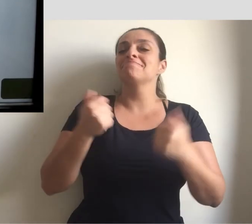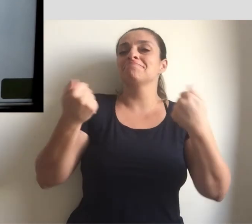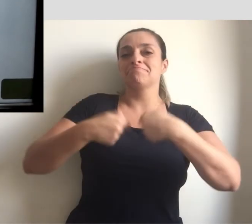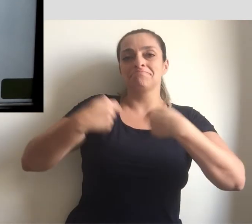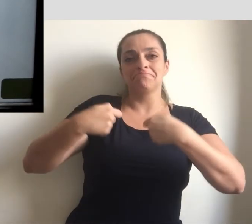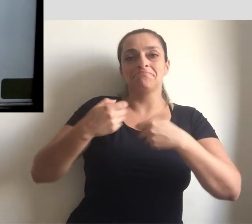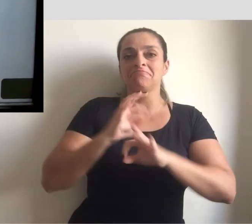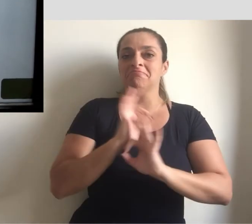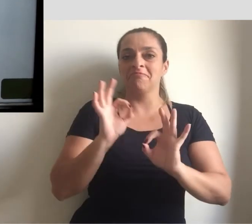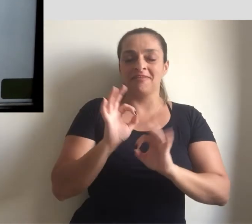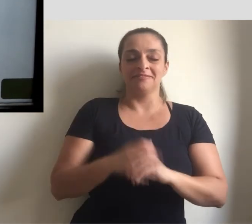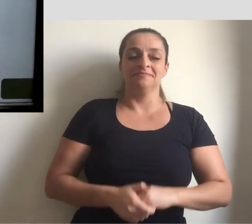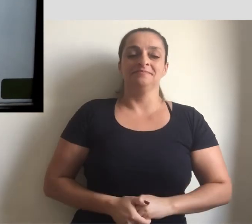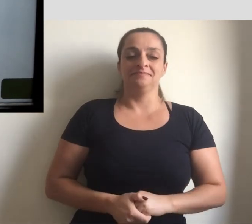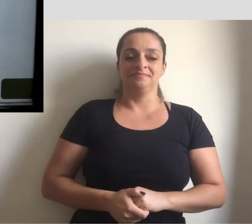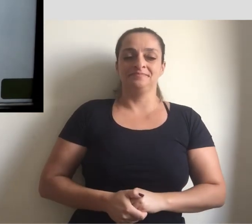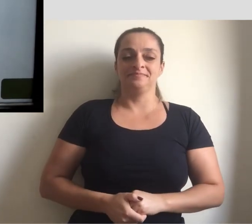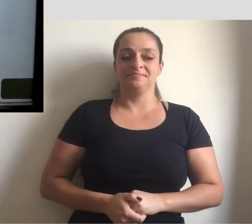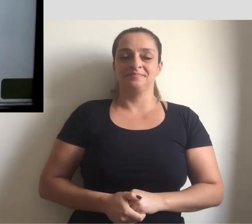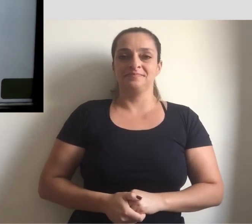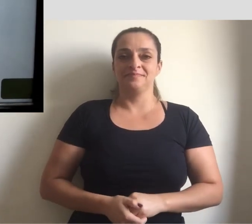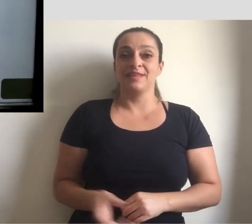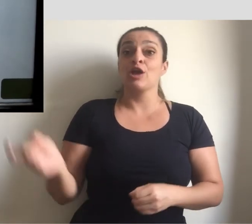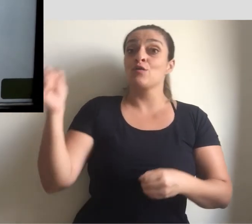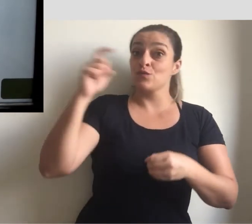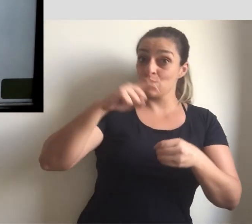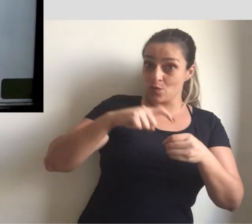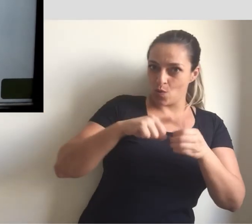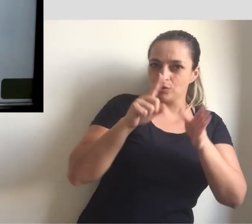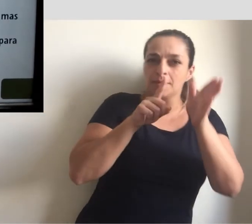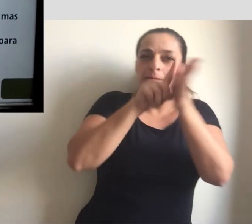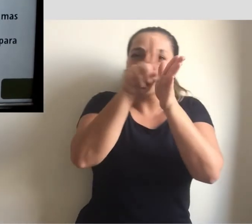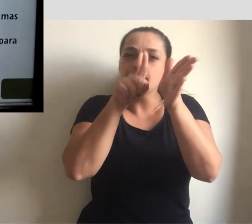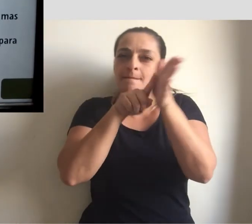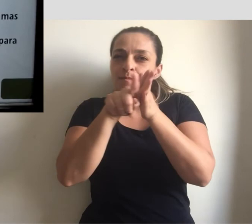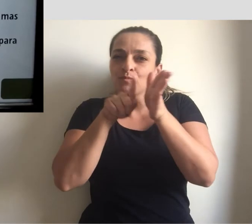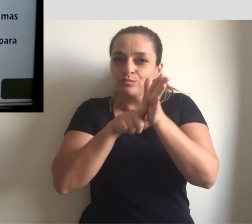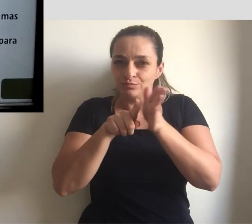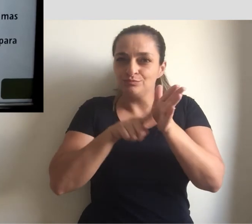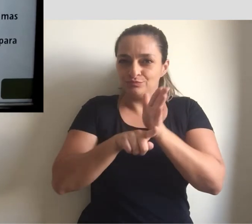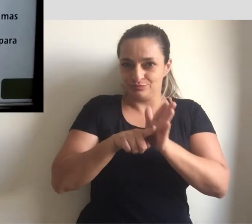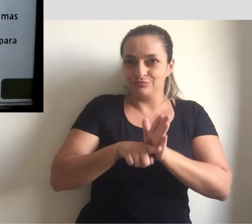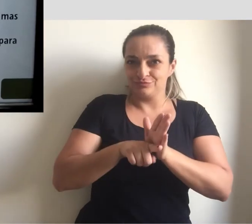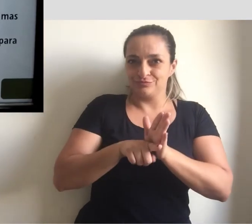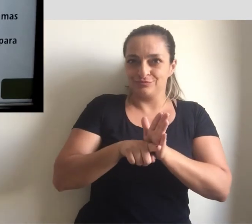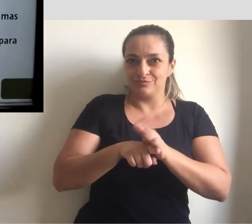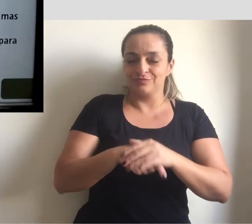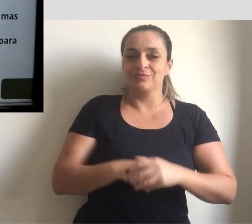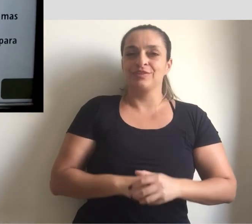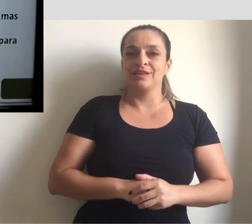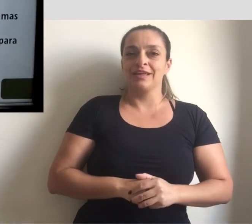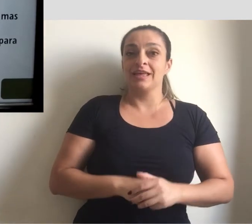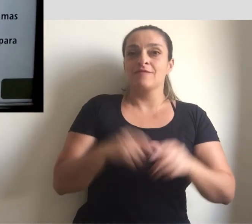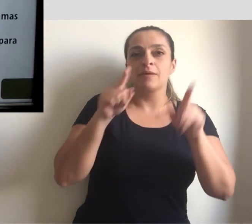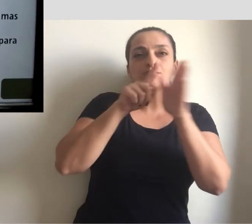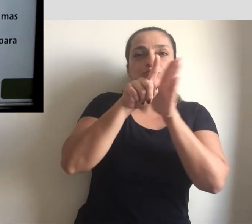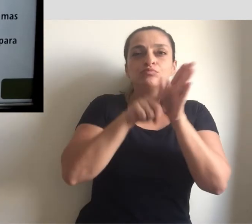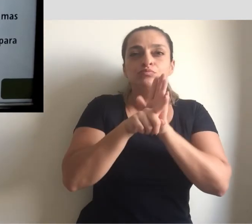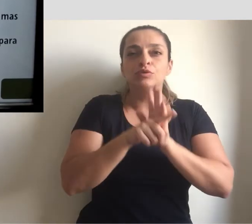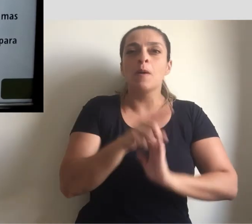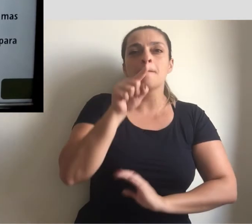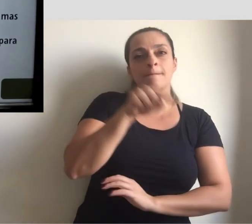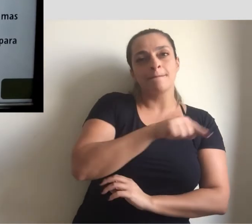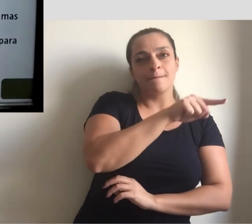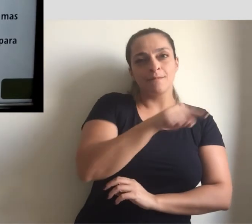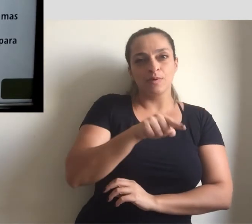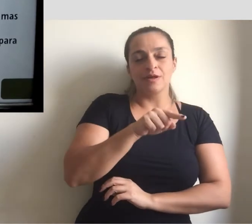informação. Com isso, a gente volta nas alternativas da questão. A gente vai